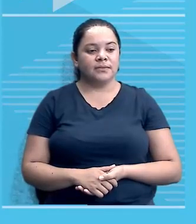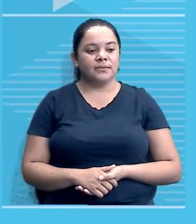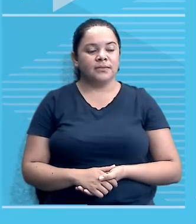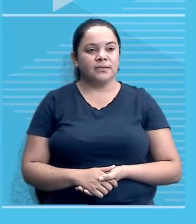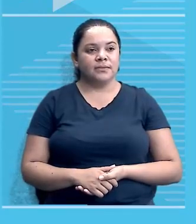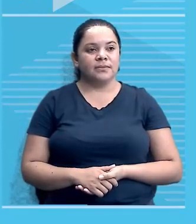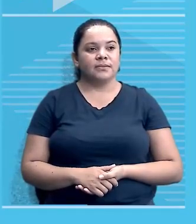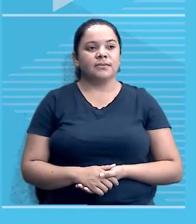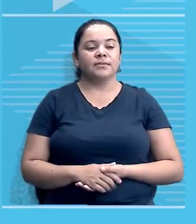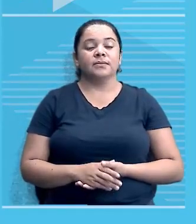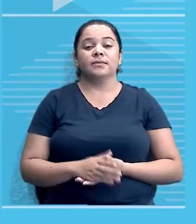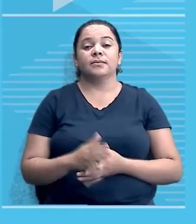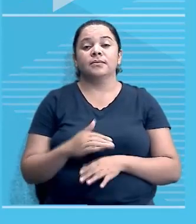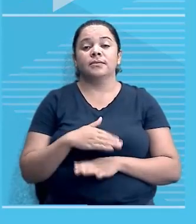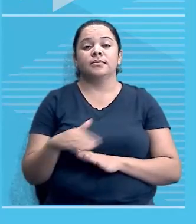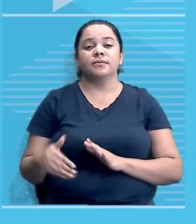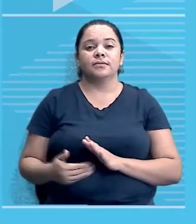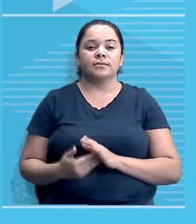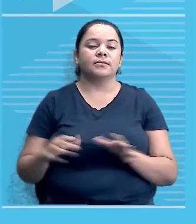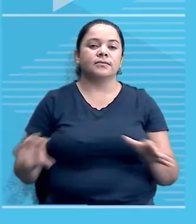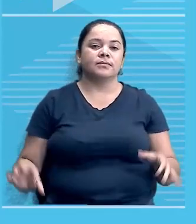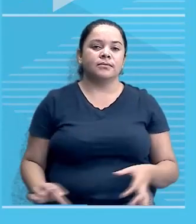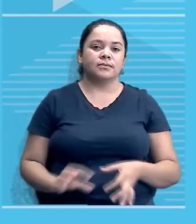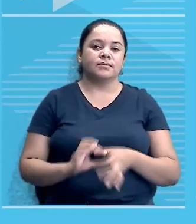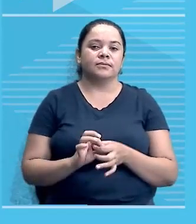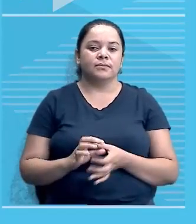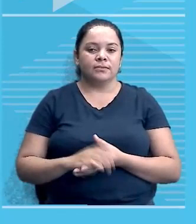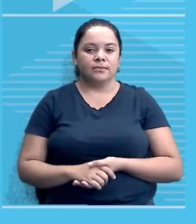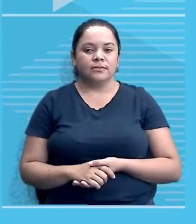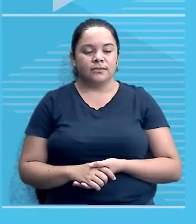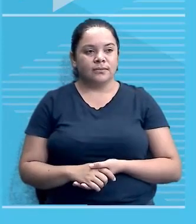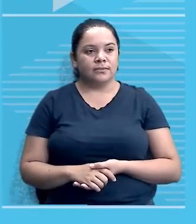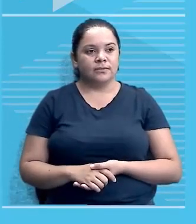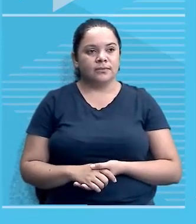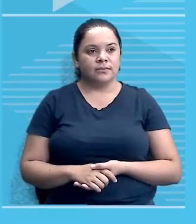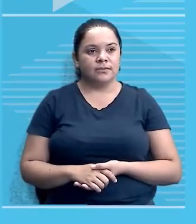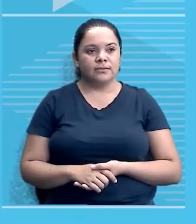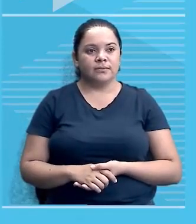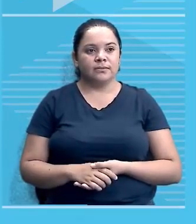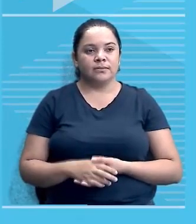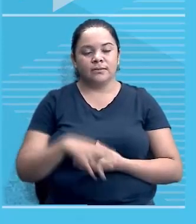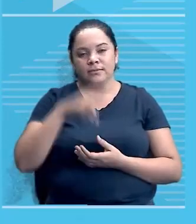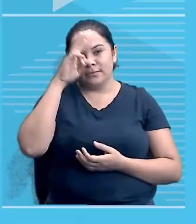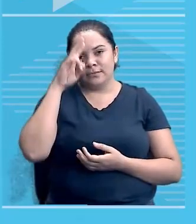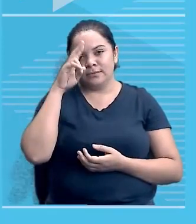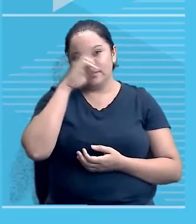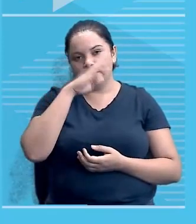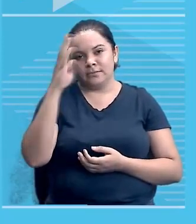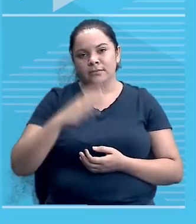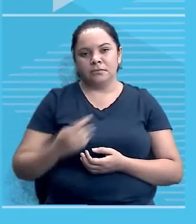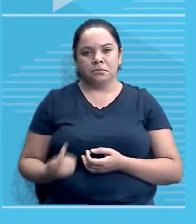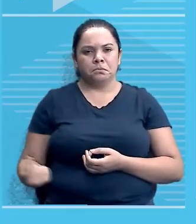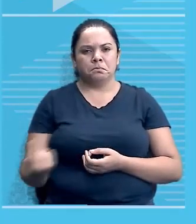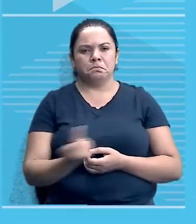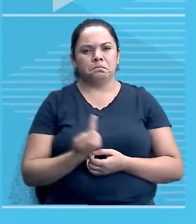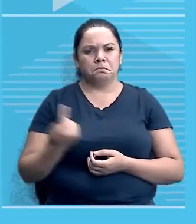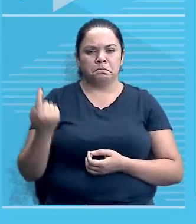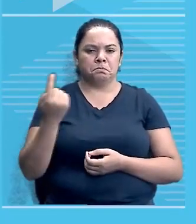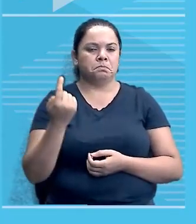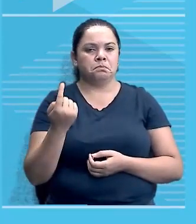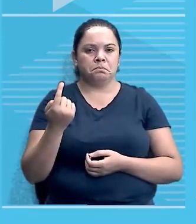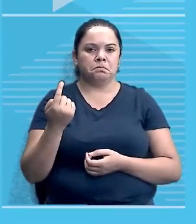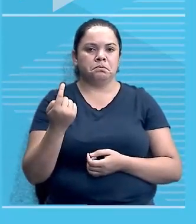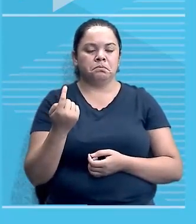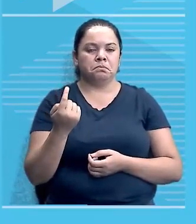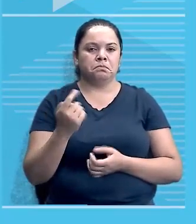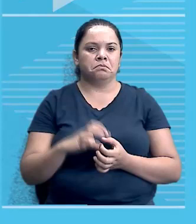porque está tudo conectado. Do mesmo jeito que não existe isoladamente a história do Brasil, desconectada da história da Europa, por exemplo.